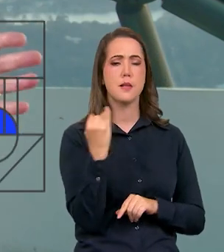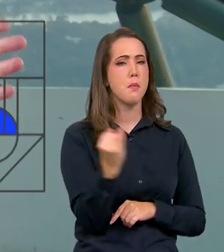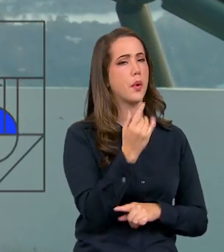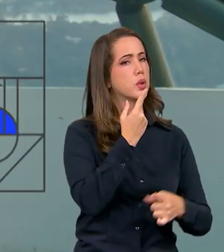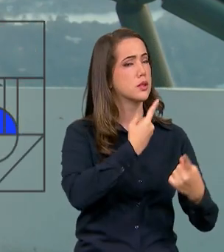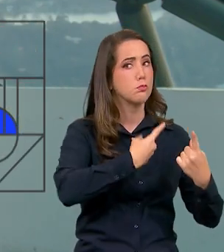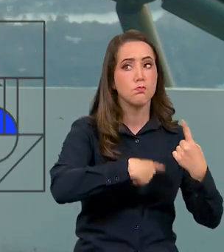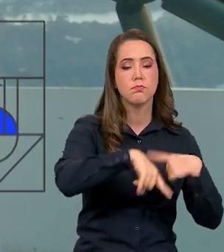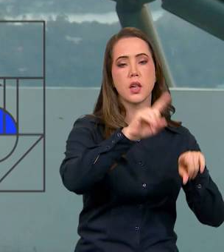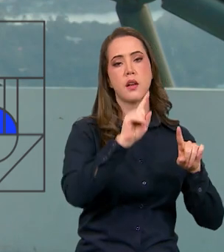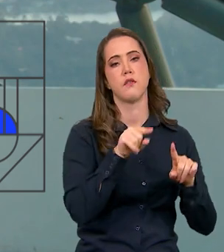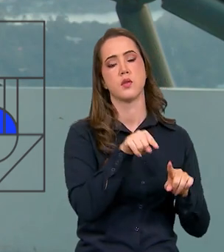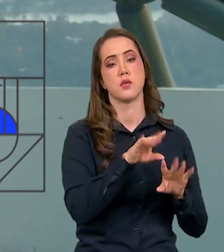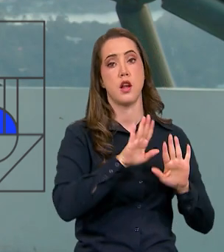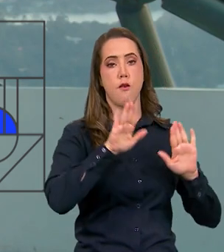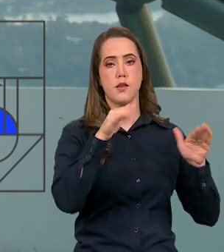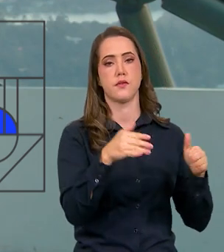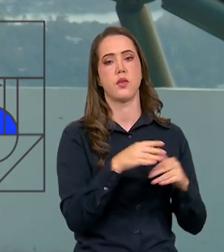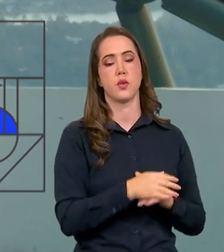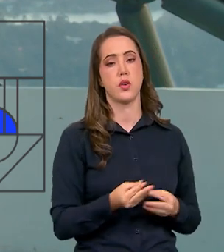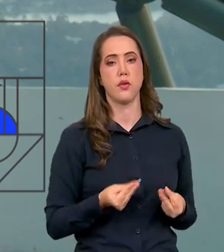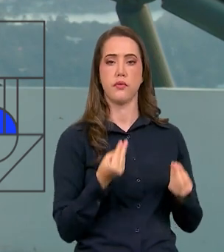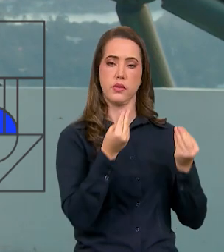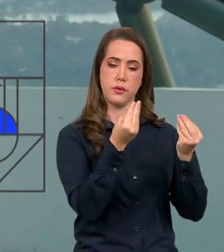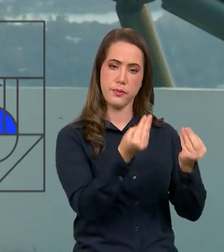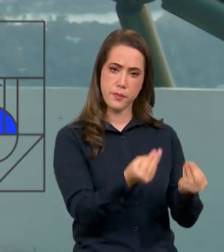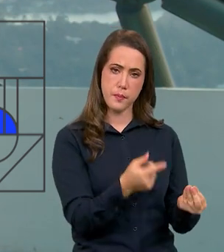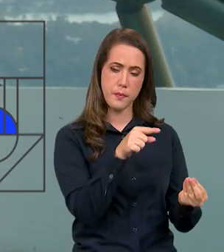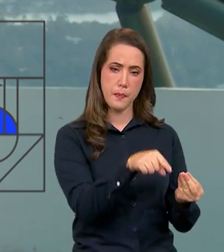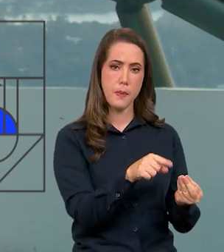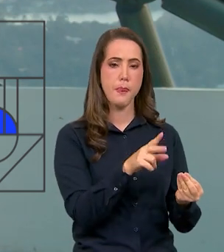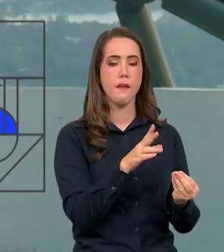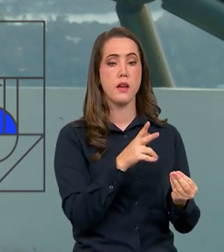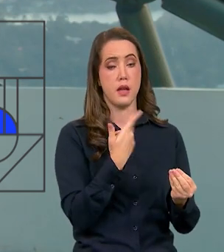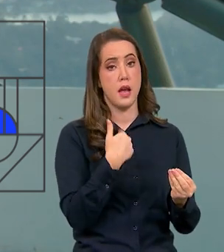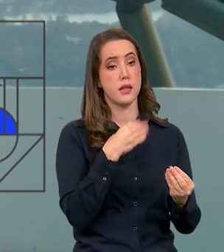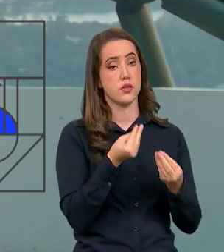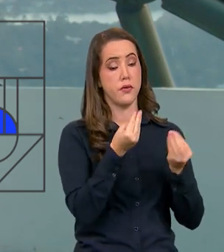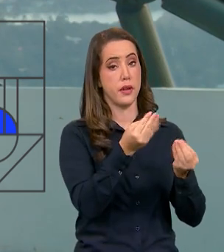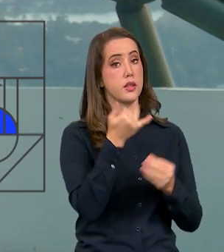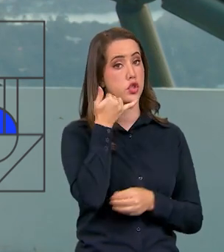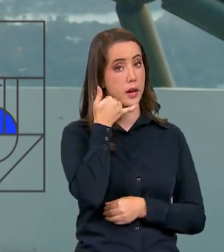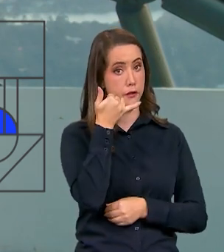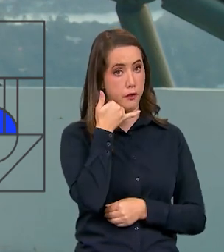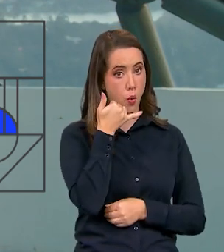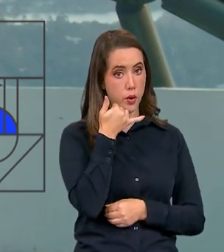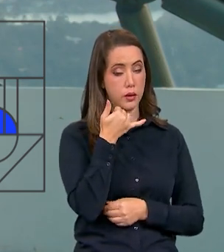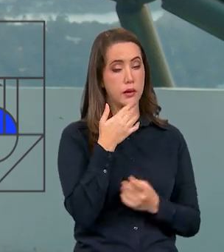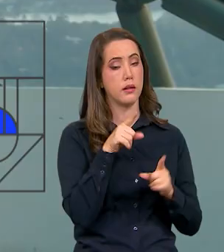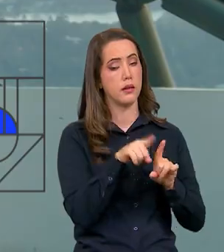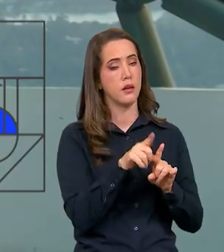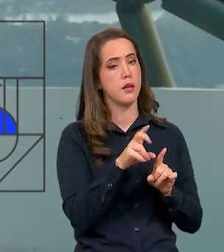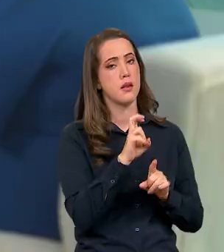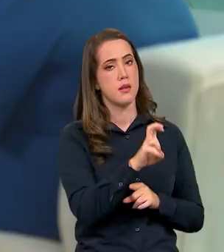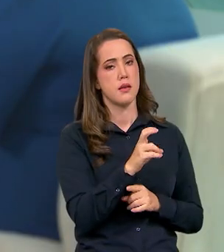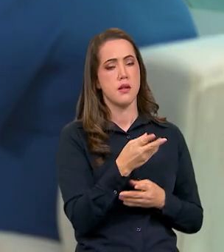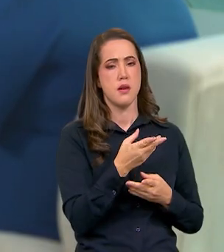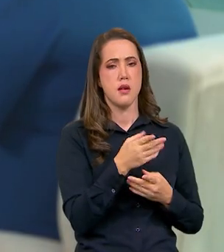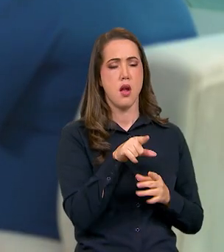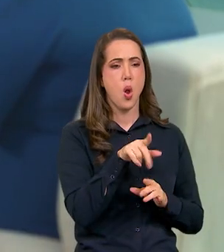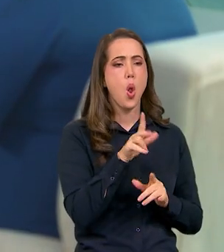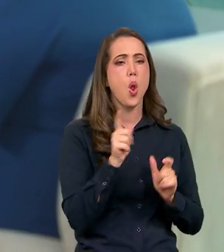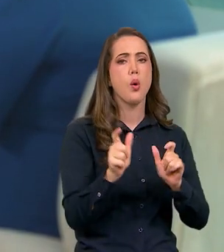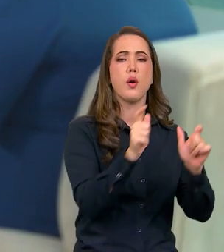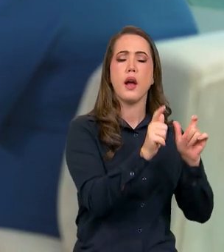diferença justamente nisso, em levar essa cobertura de telefonia móvel, levar essa inclusão, essa